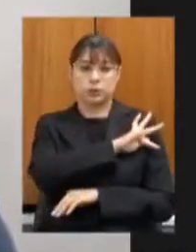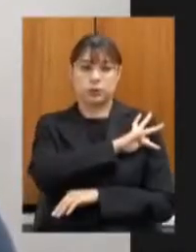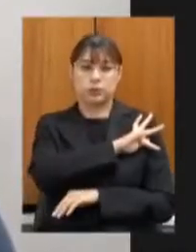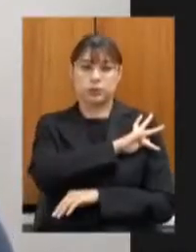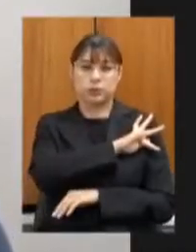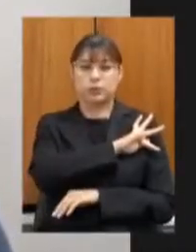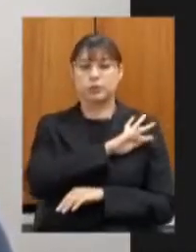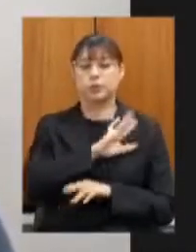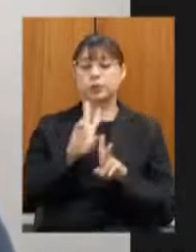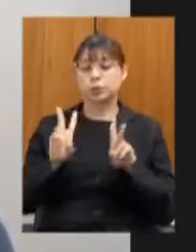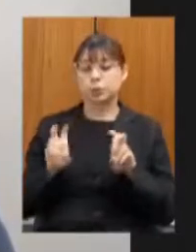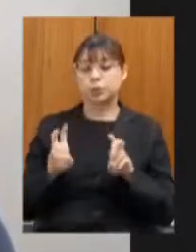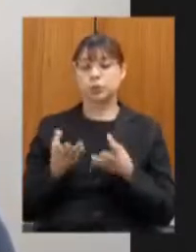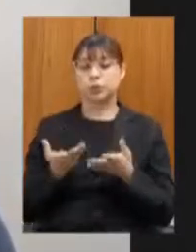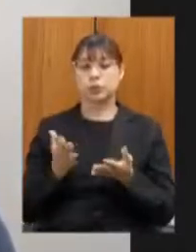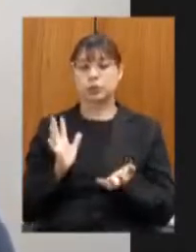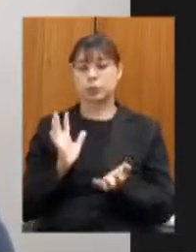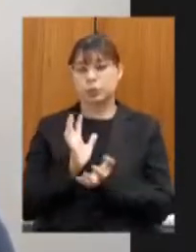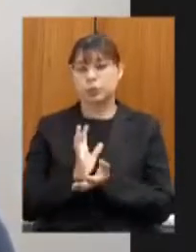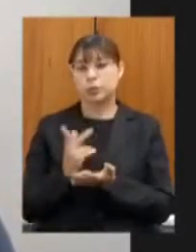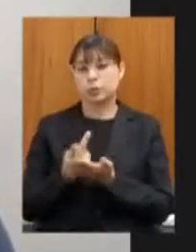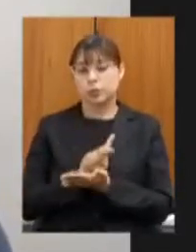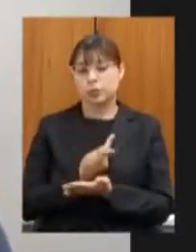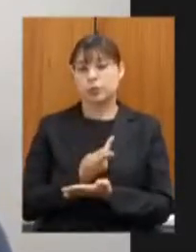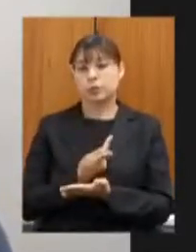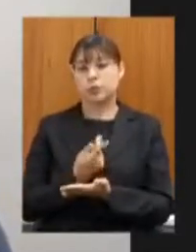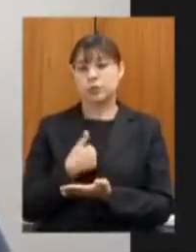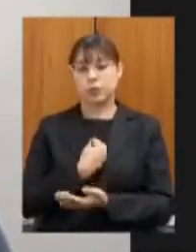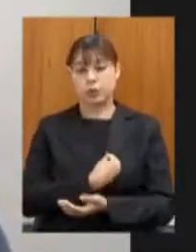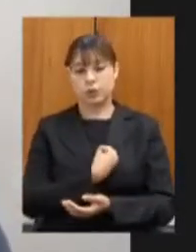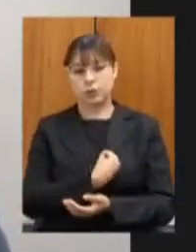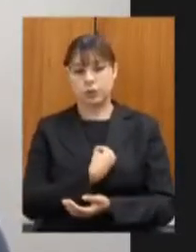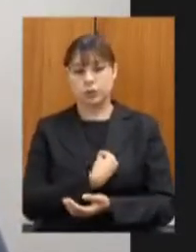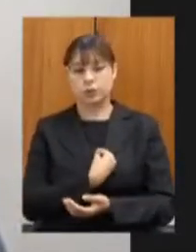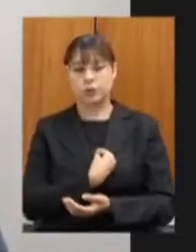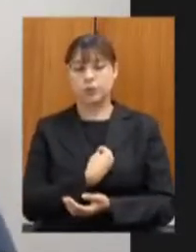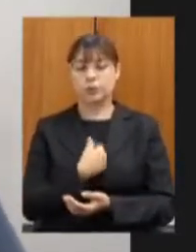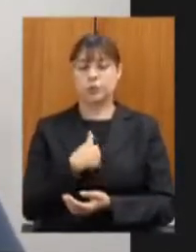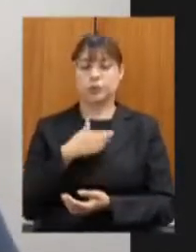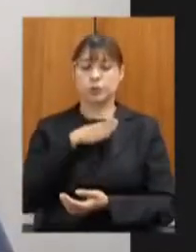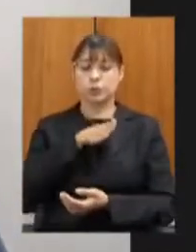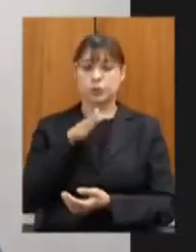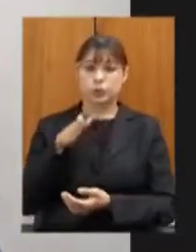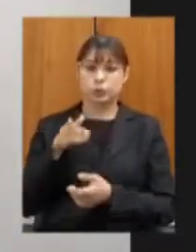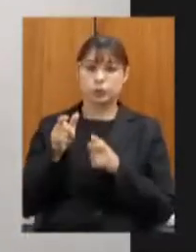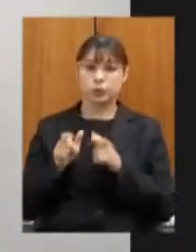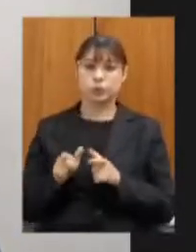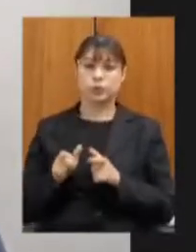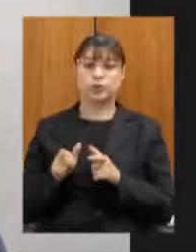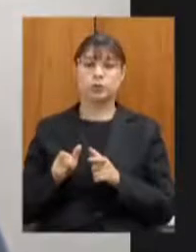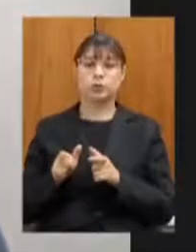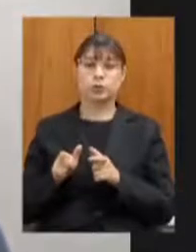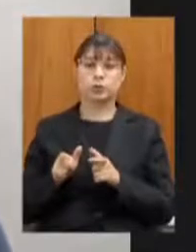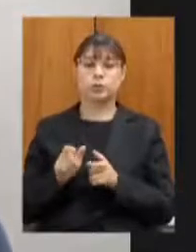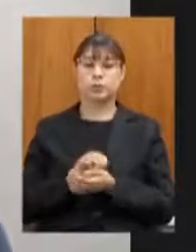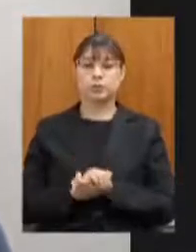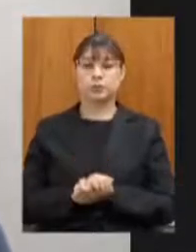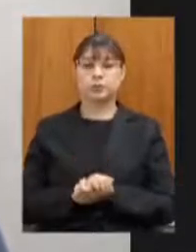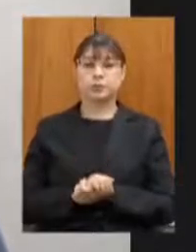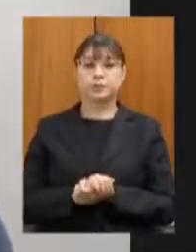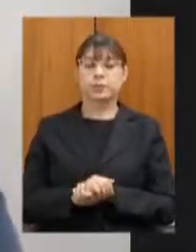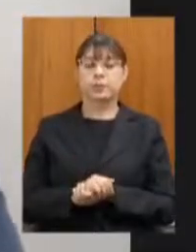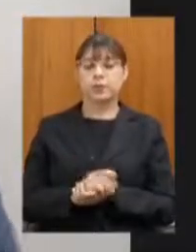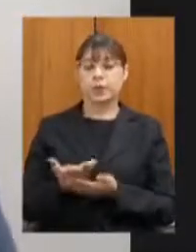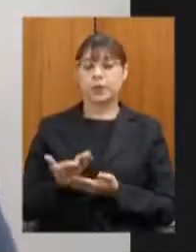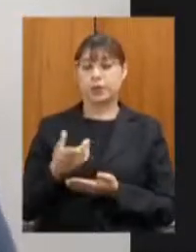sobre uma situação que eu convivo uma região que eu frequento muito onde sou muito bem